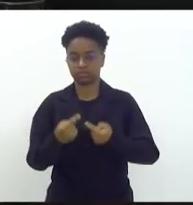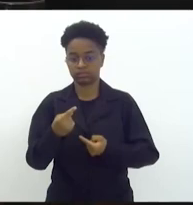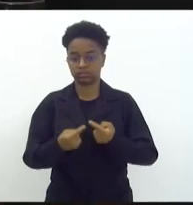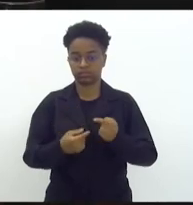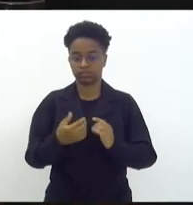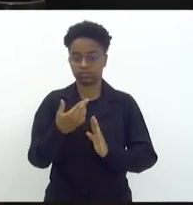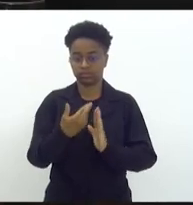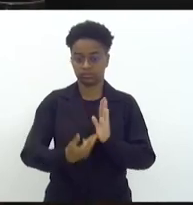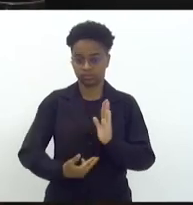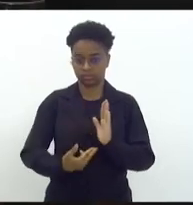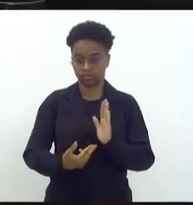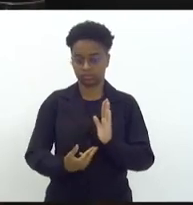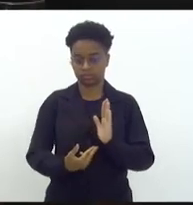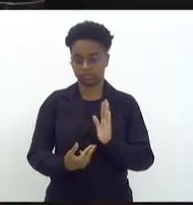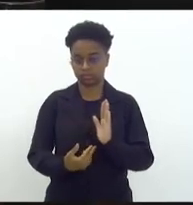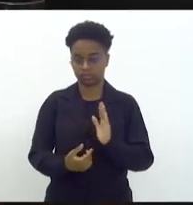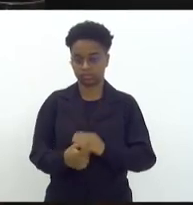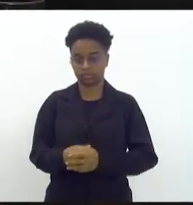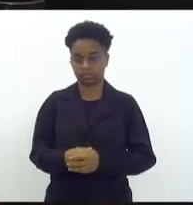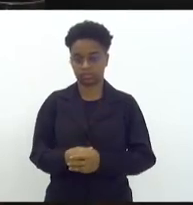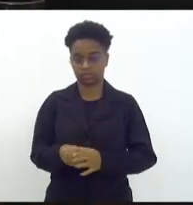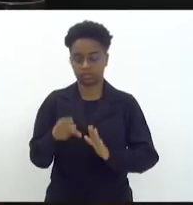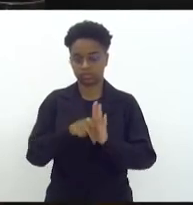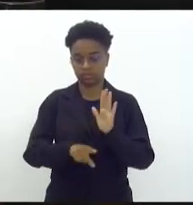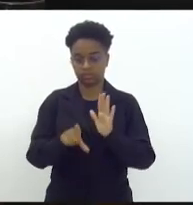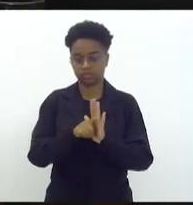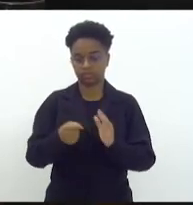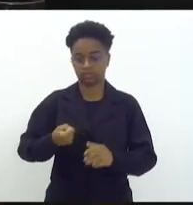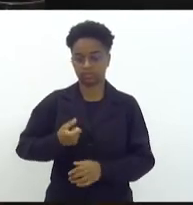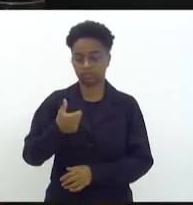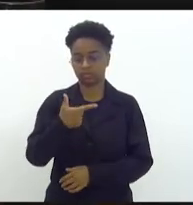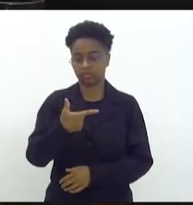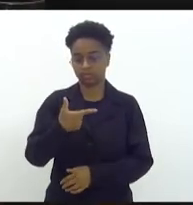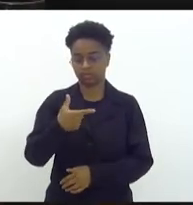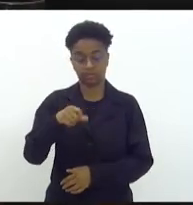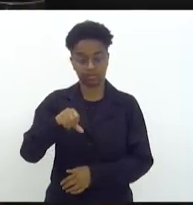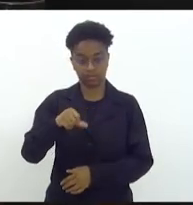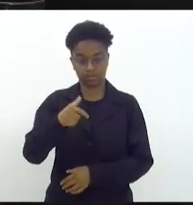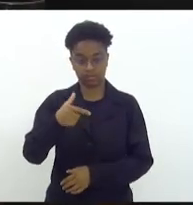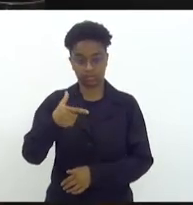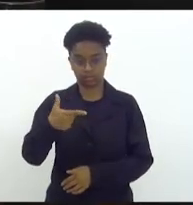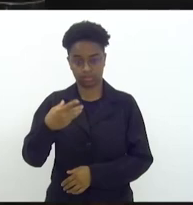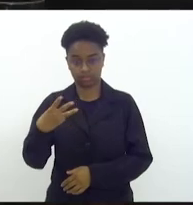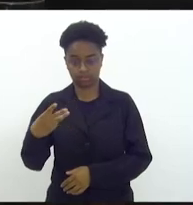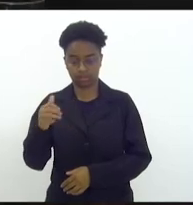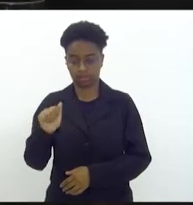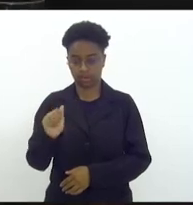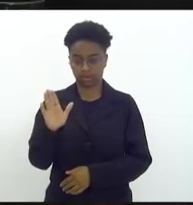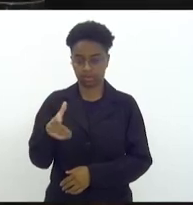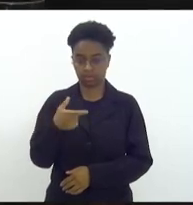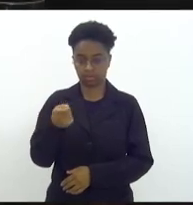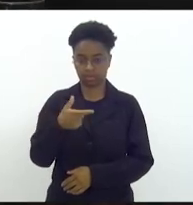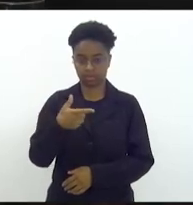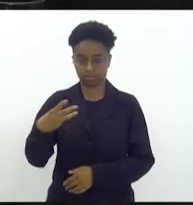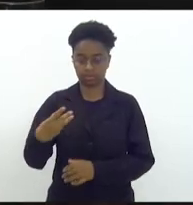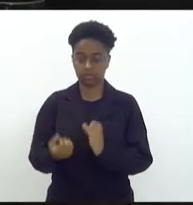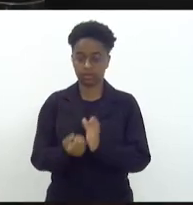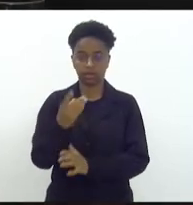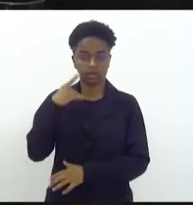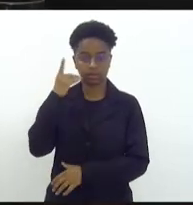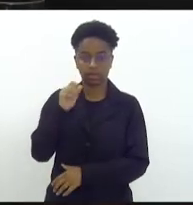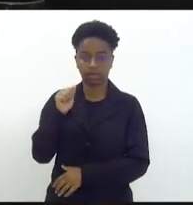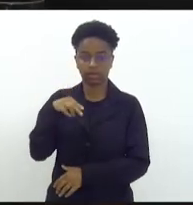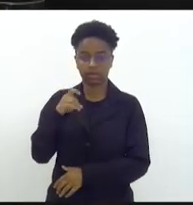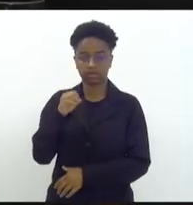redação do vencido, projeto de lei número 923A de 2023, de autoria dos deputados Anderson